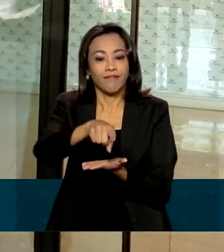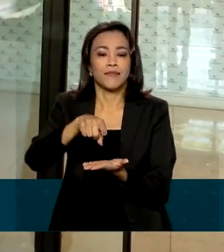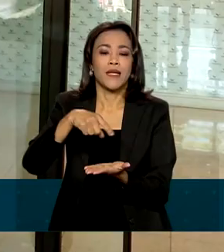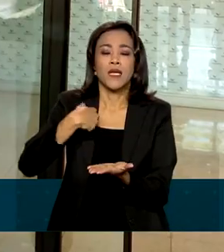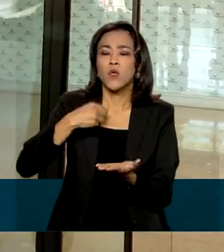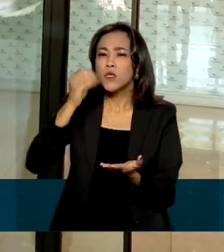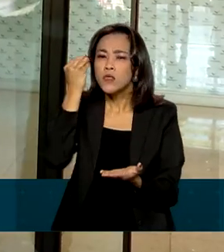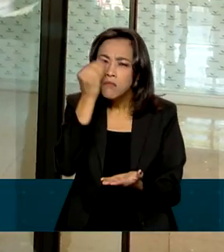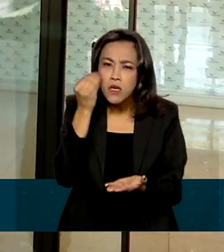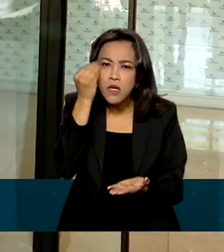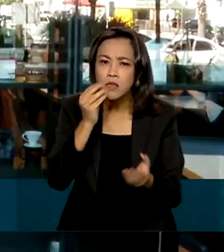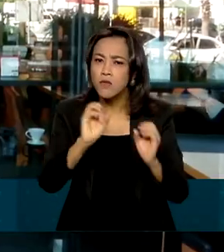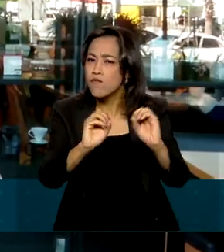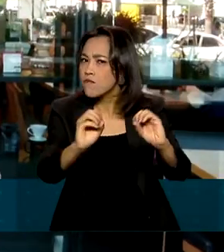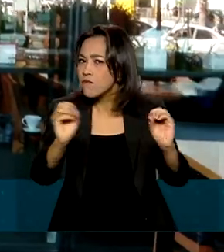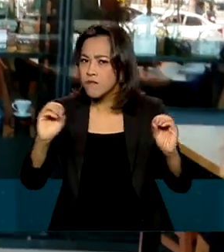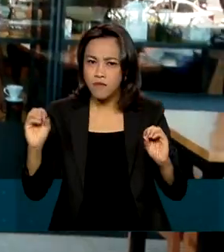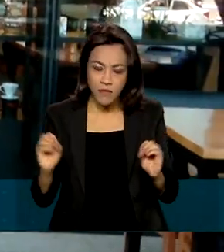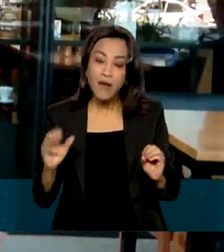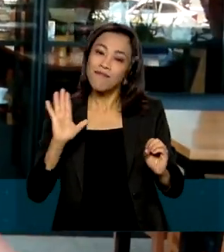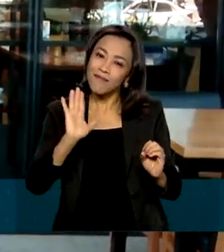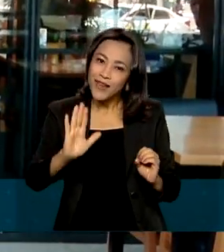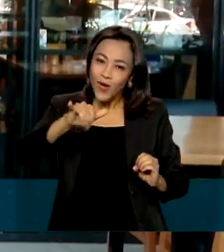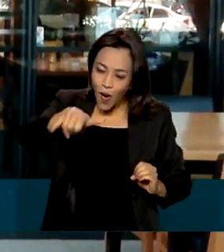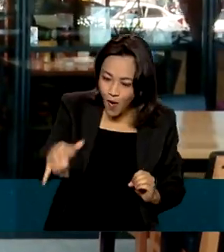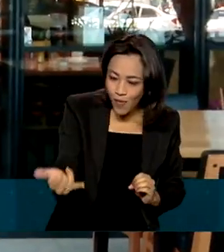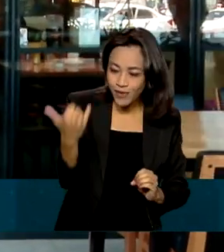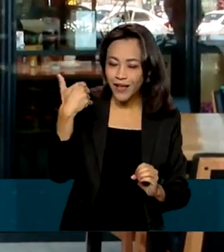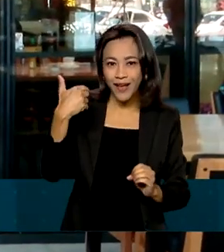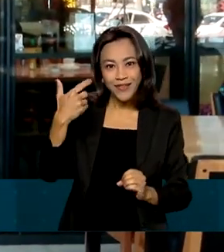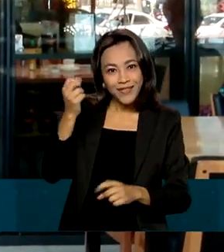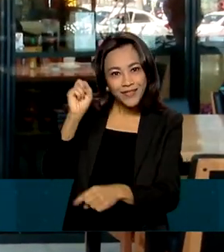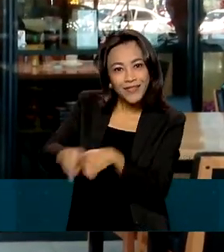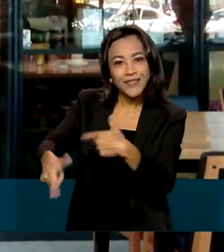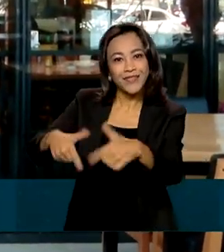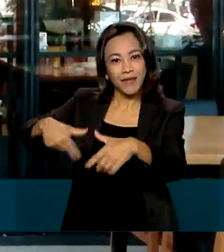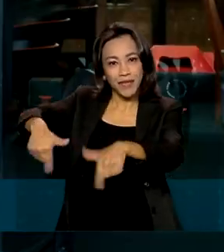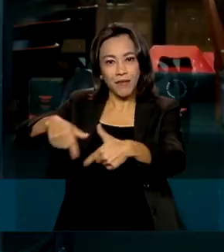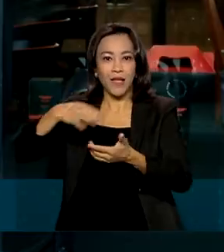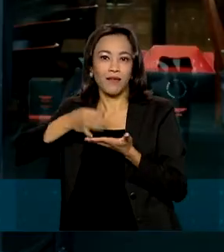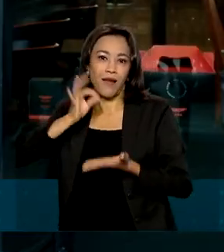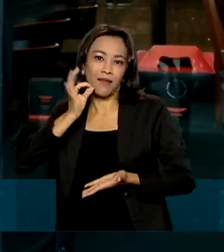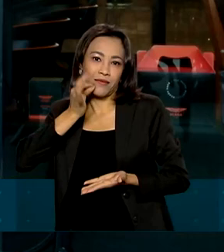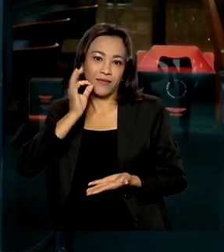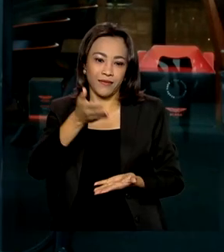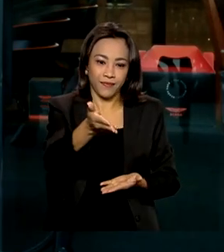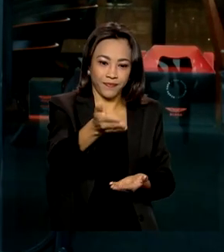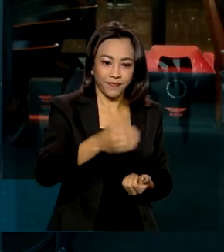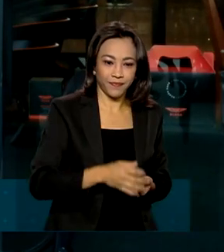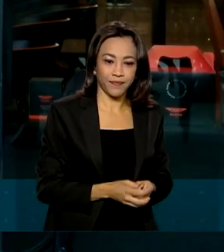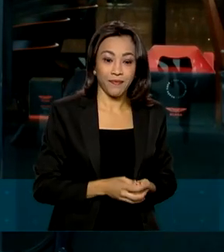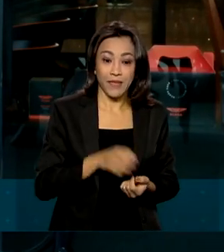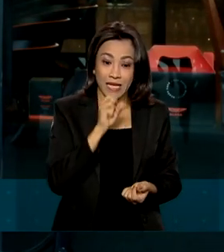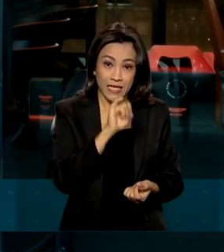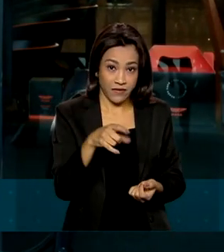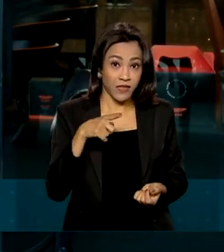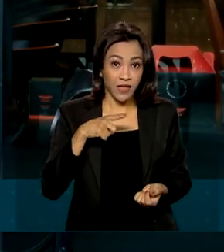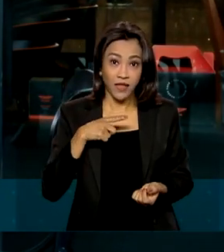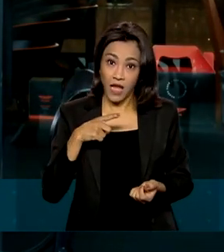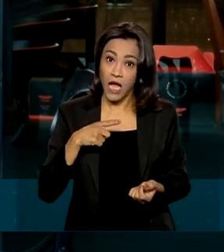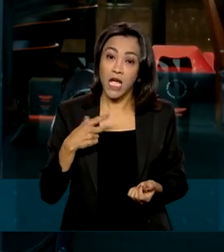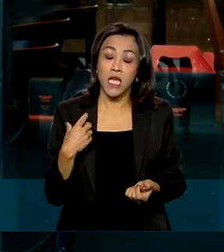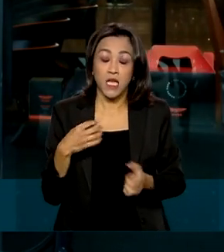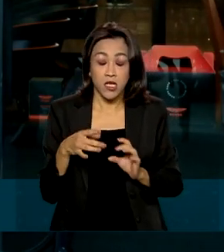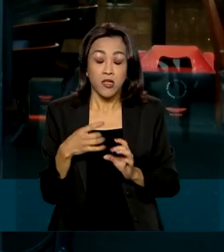sem ter nenhuma experiência na área, a oportunidade de emprego foi em uma cafeteria em Brasília. Se você tiver disposição para